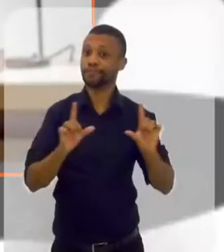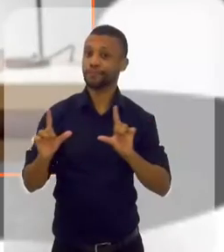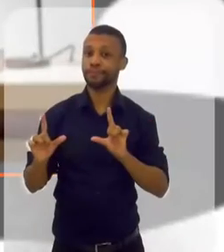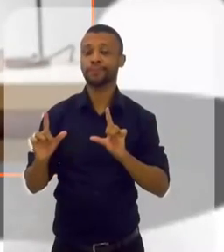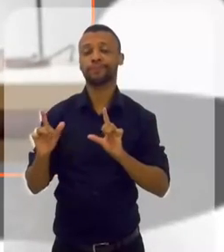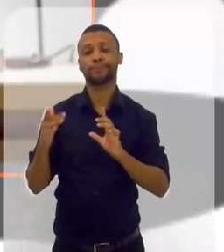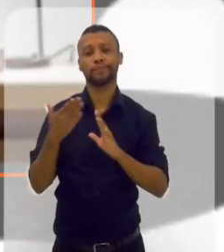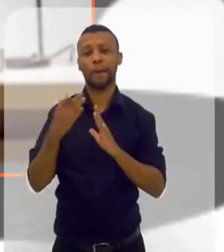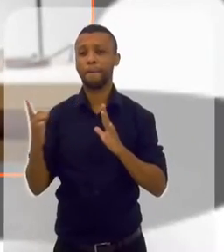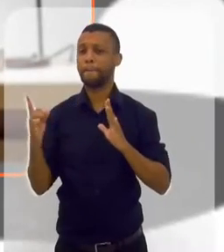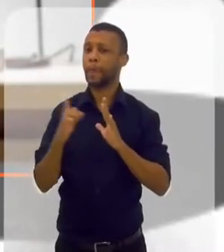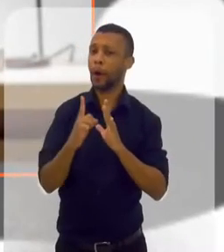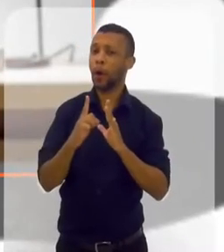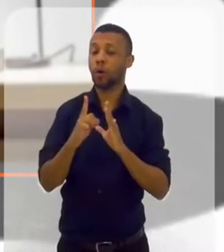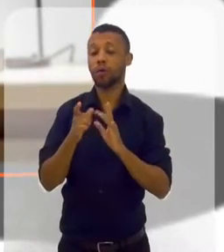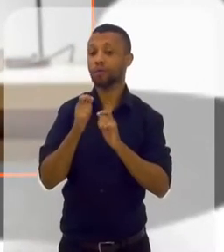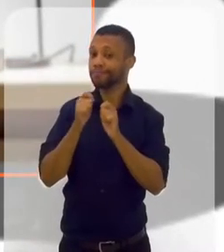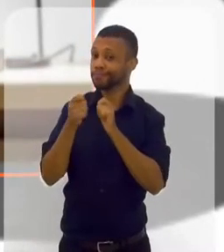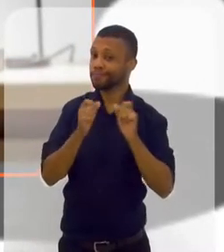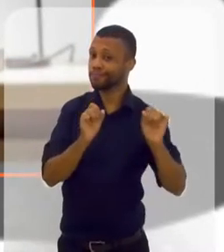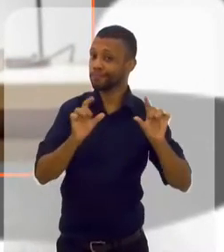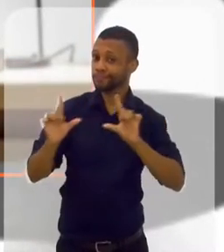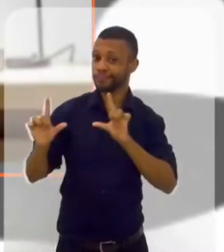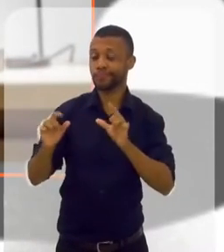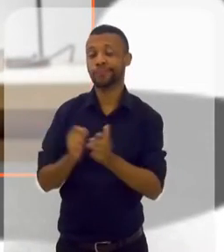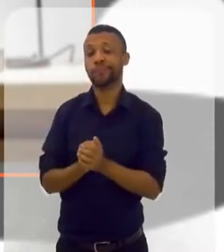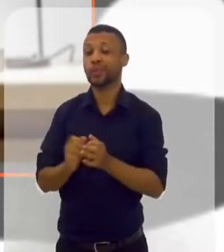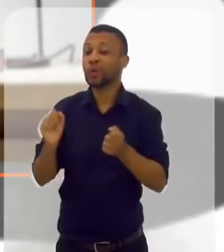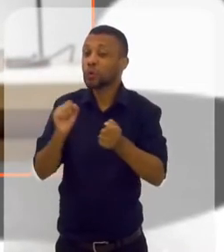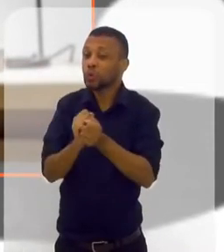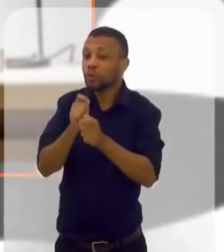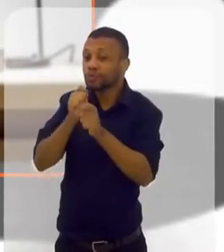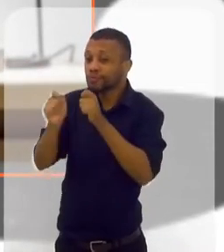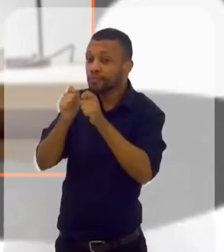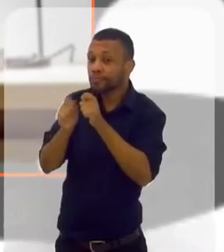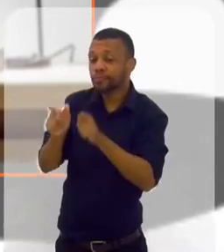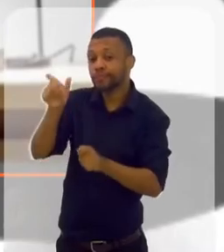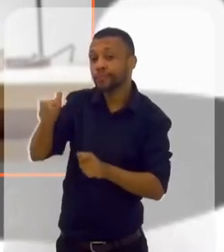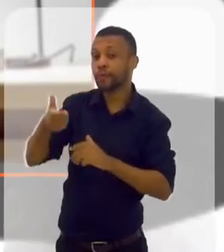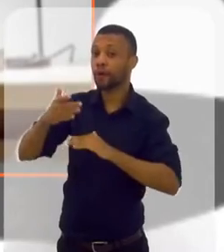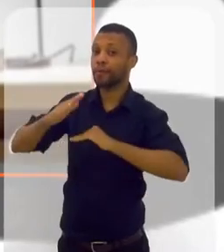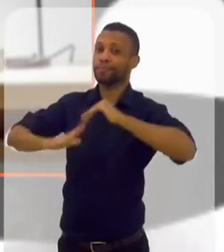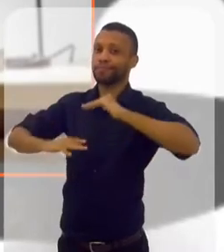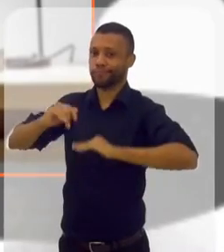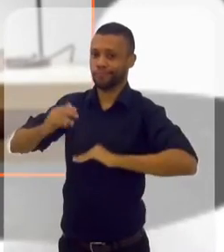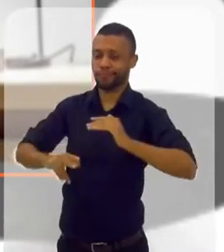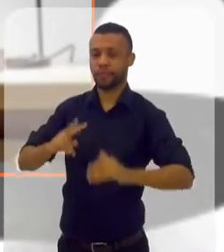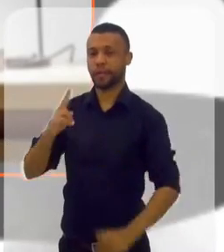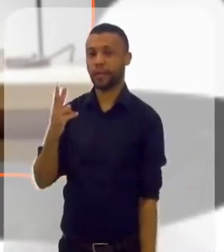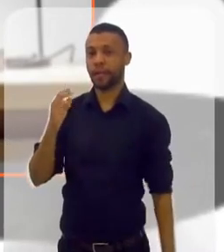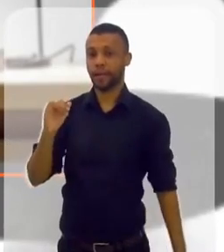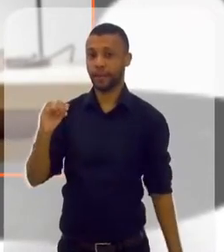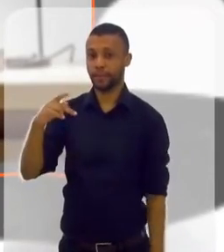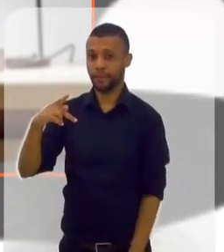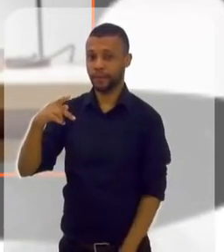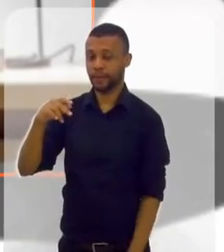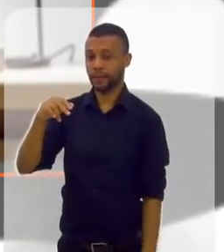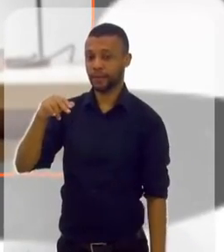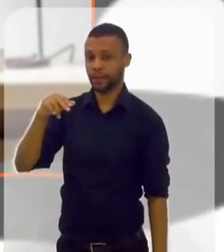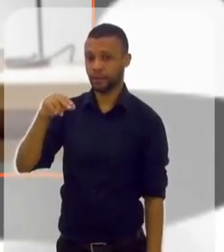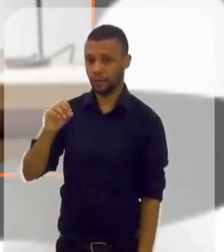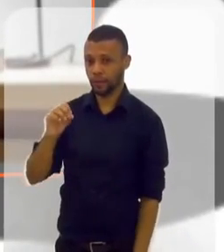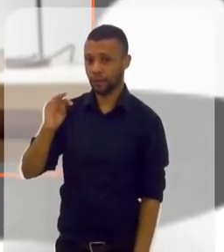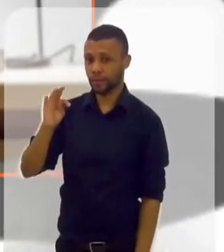Estamos de volta com Alerja Entrevista hoje em nossos estudos com a hipnoterapeuta Sibeli Imamura. Nós fomos para o